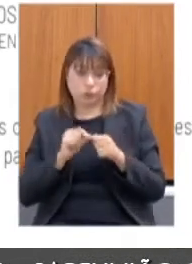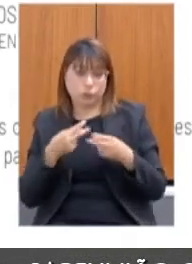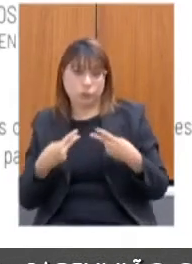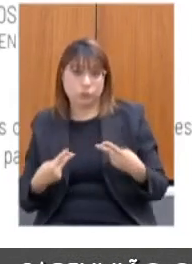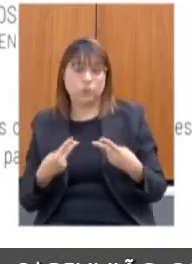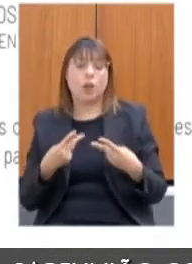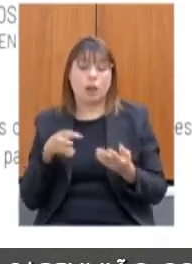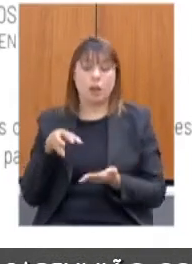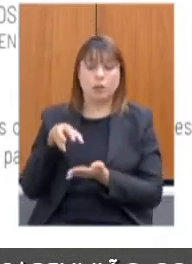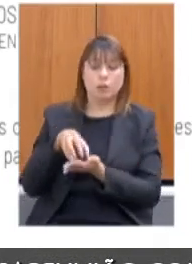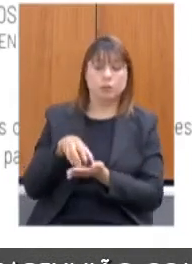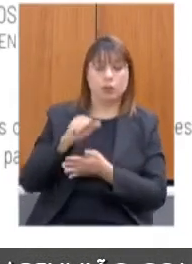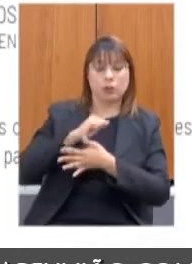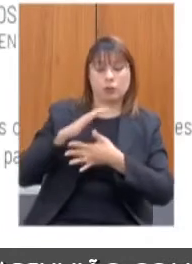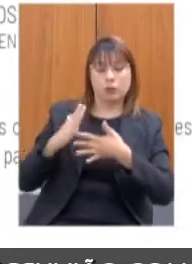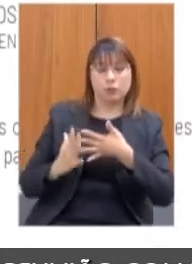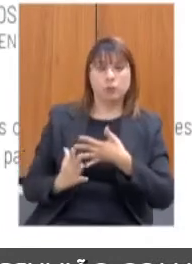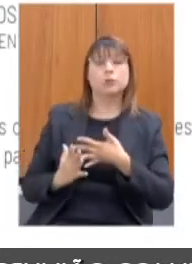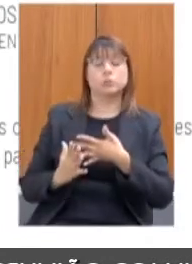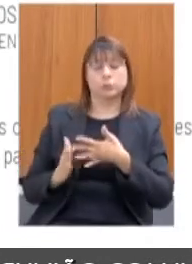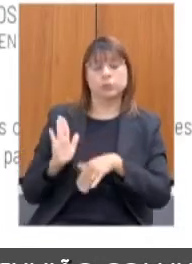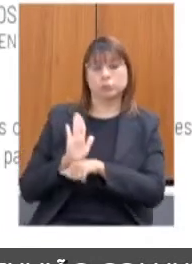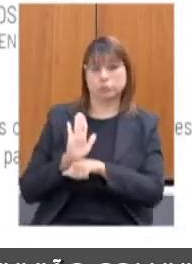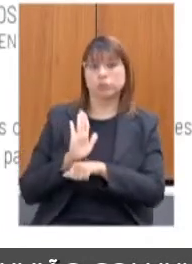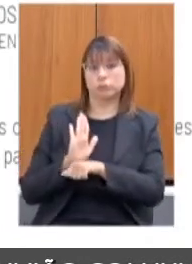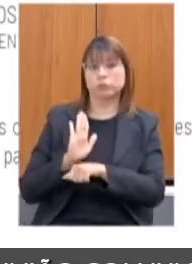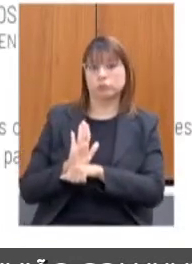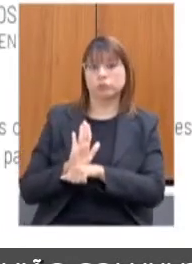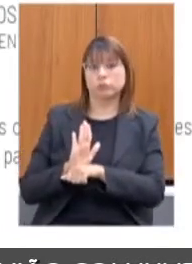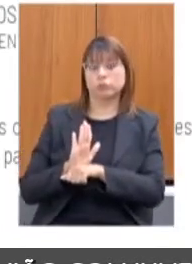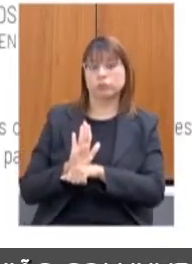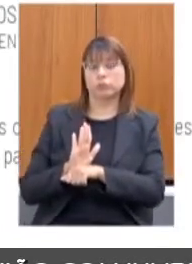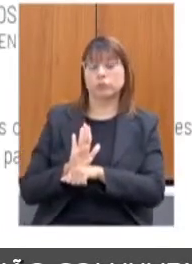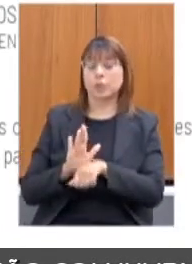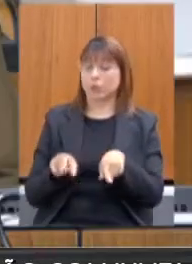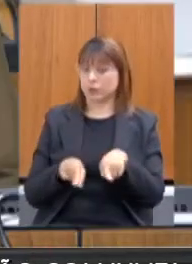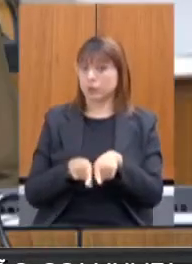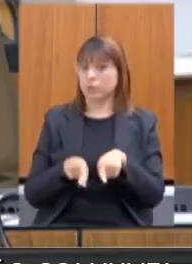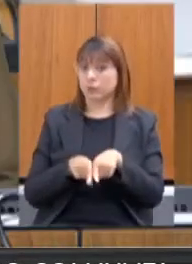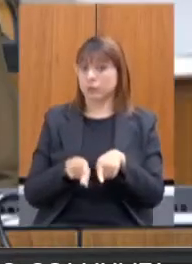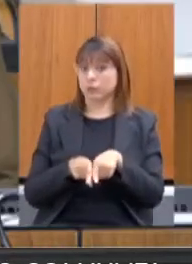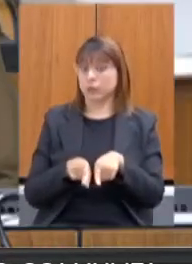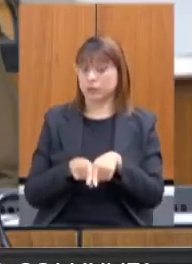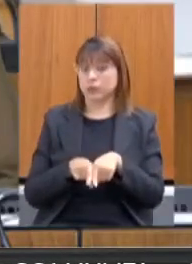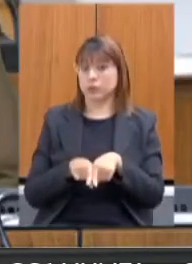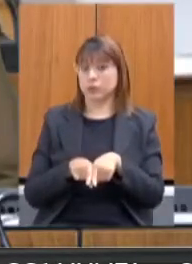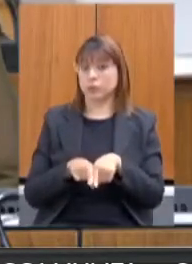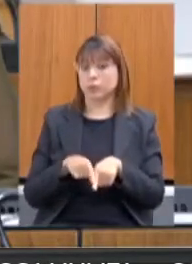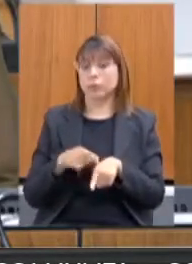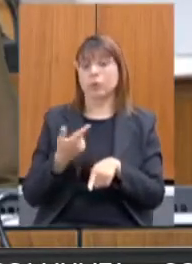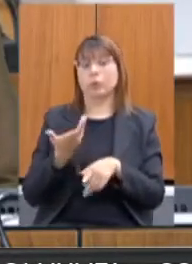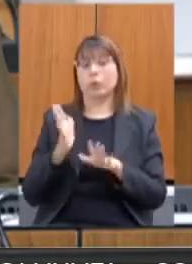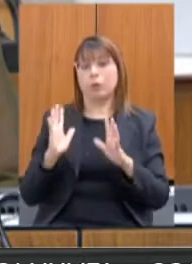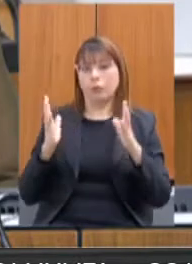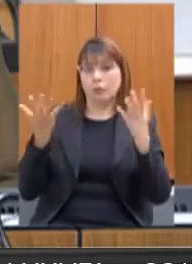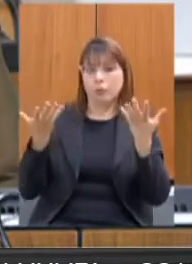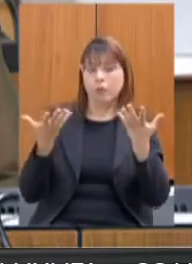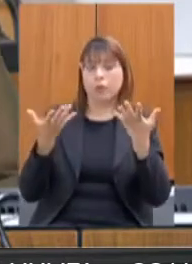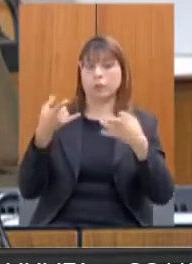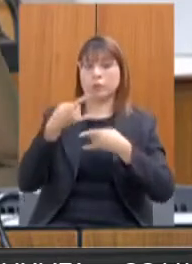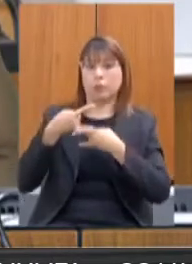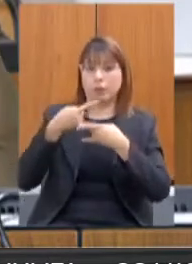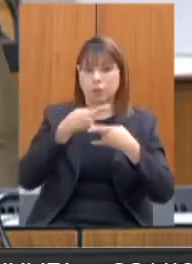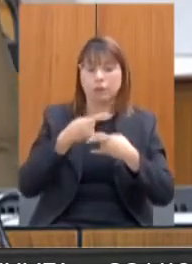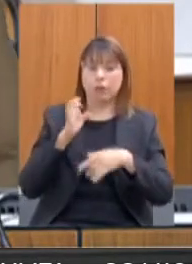Central de Libras atende às suas necessidades. E também, em todos os eventos e comunicados e lives do